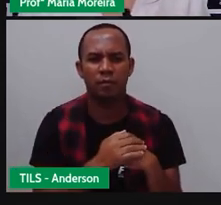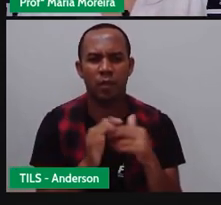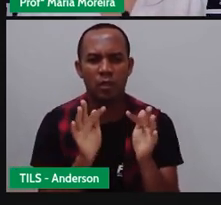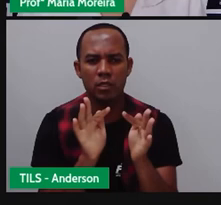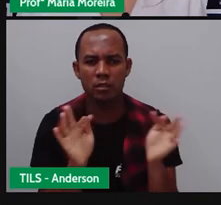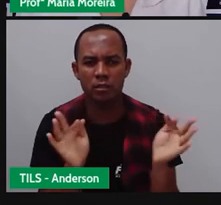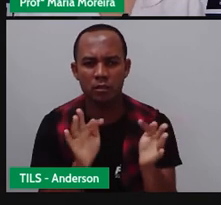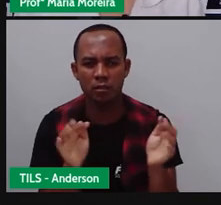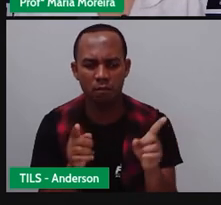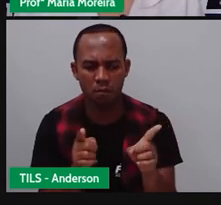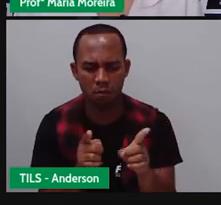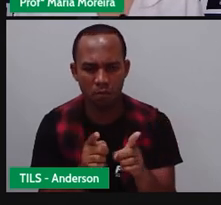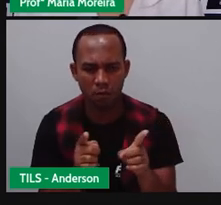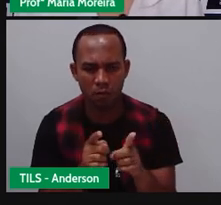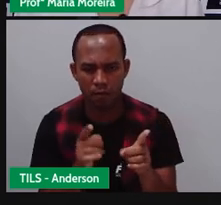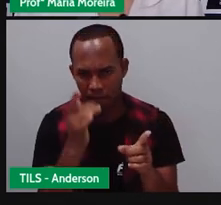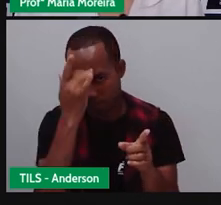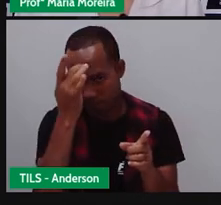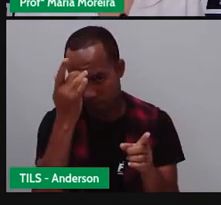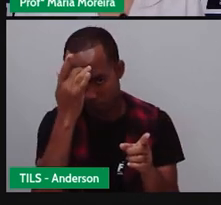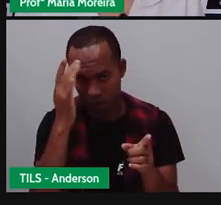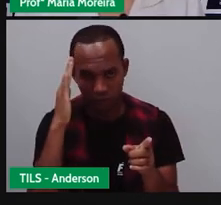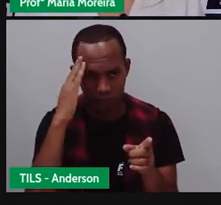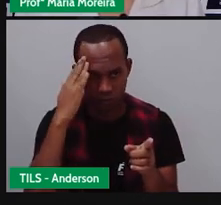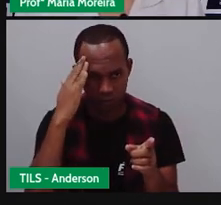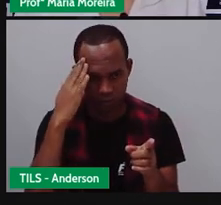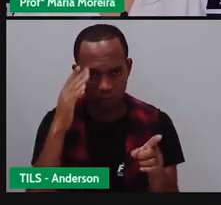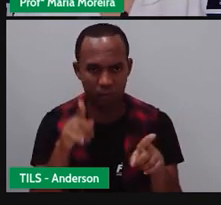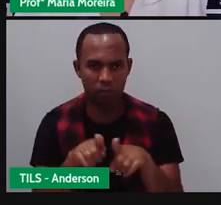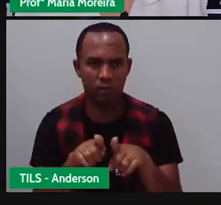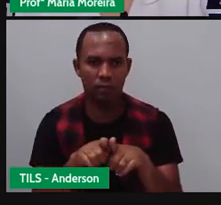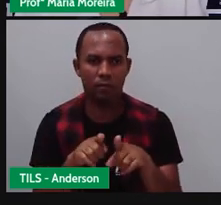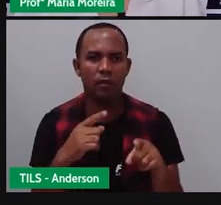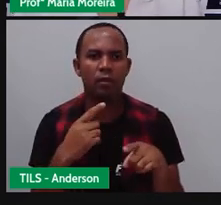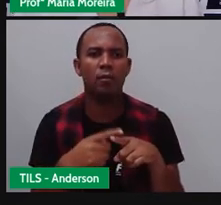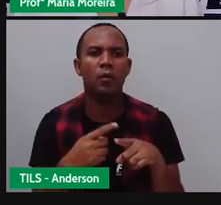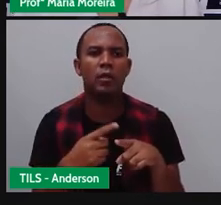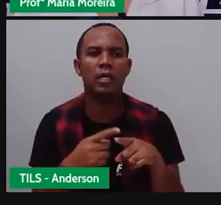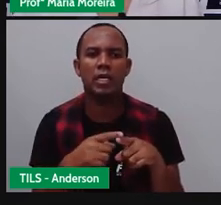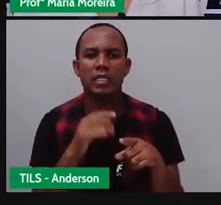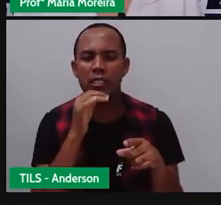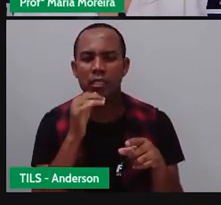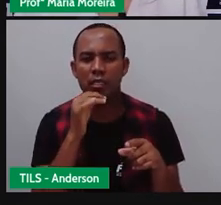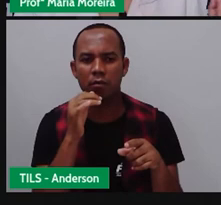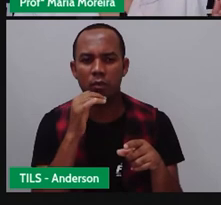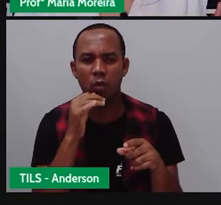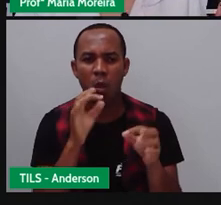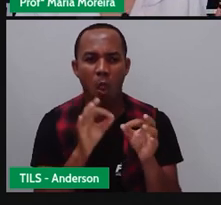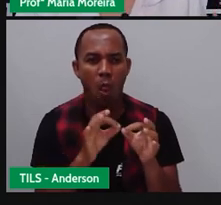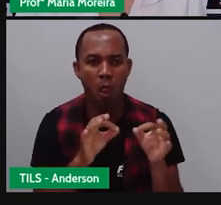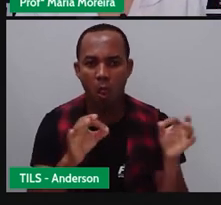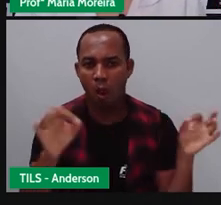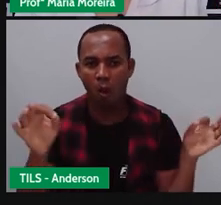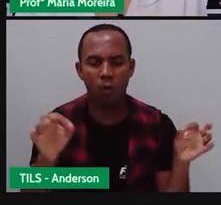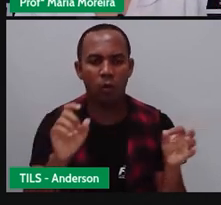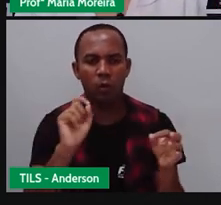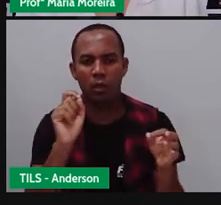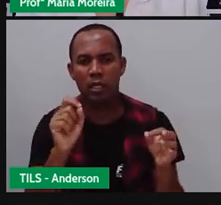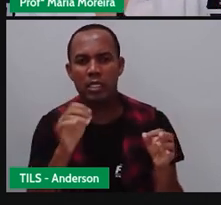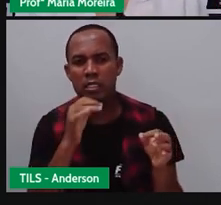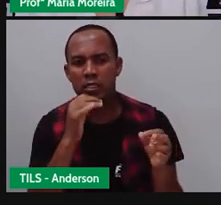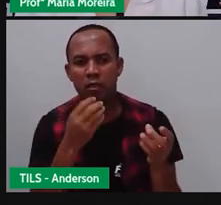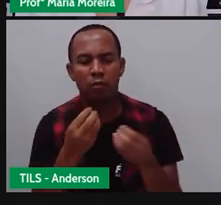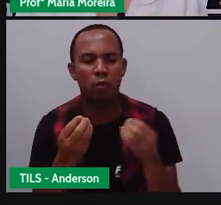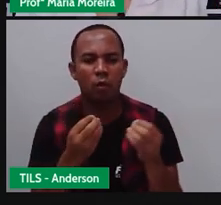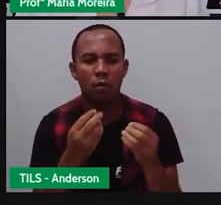Ser curto e de fácil entendimento. Porque se o bilhete ele é longo, ele deixa de ser um bilhete e passa a ser o quê? Uma